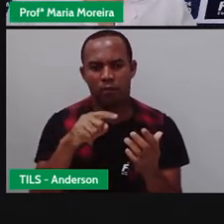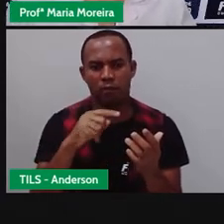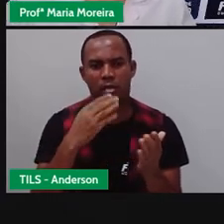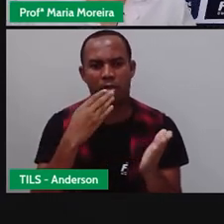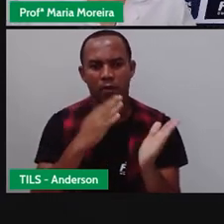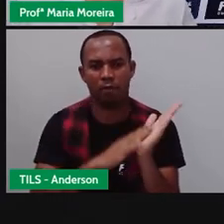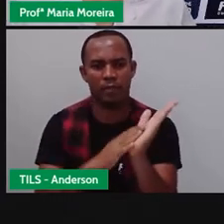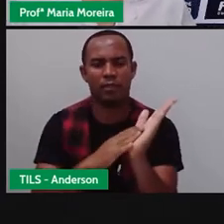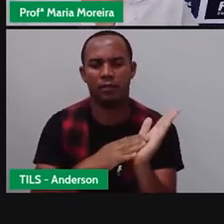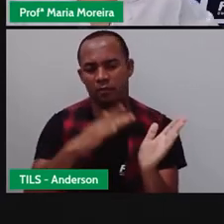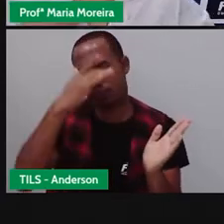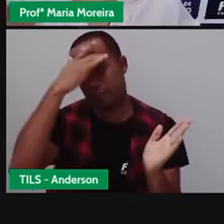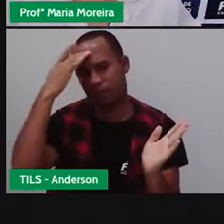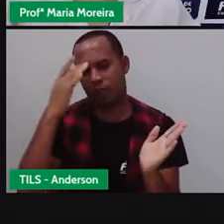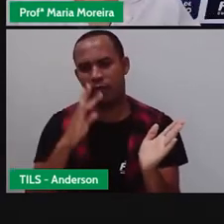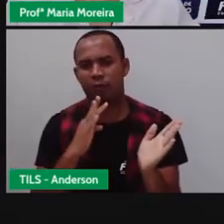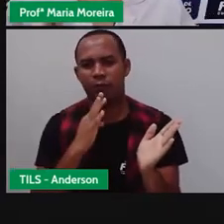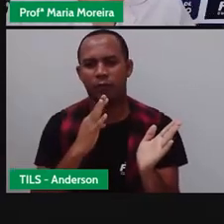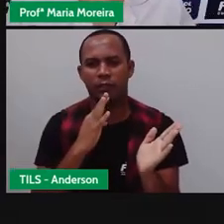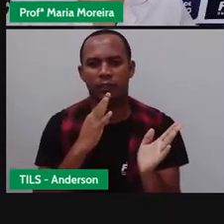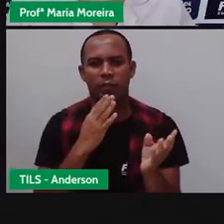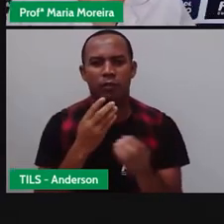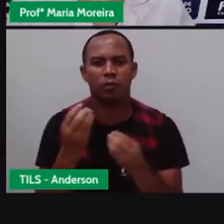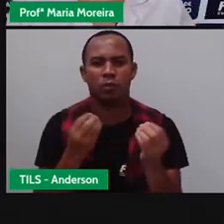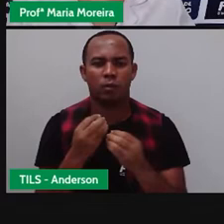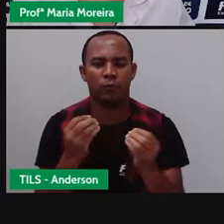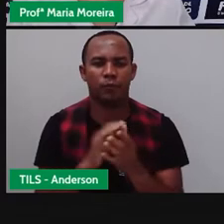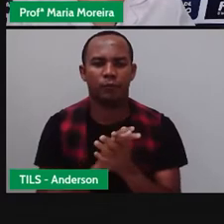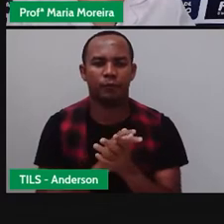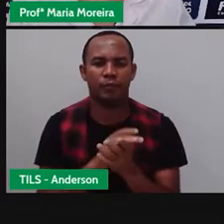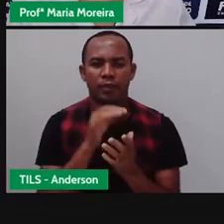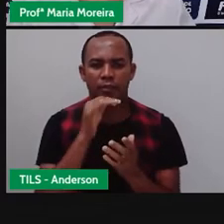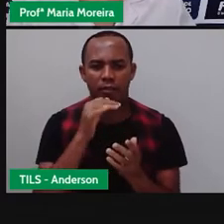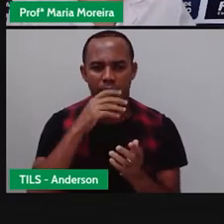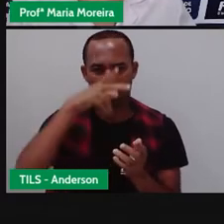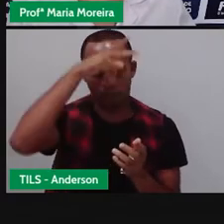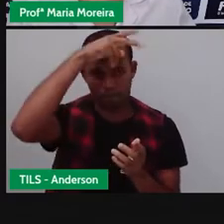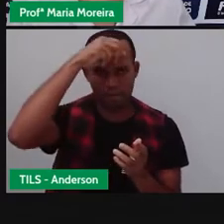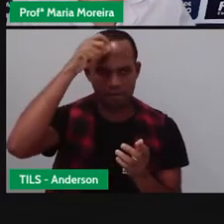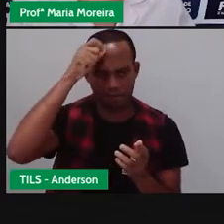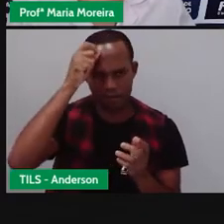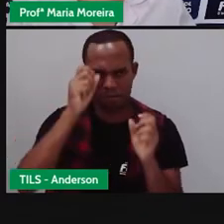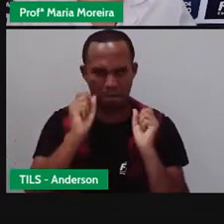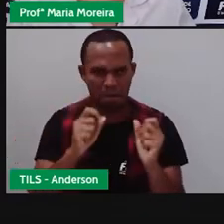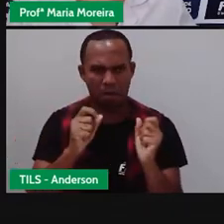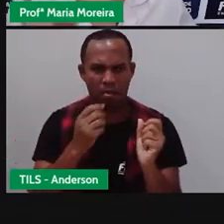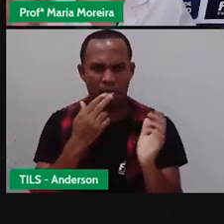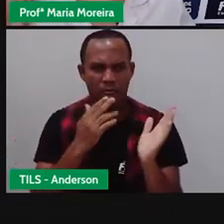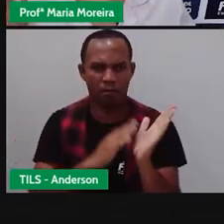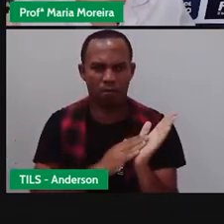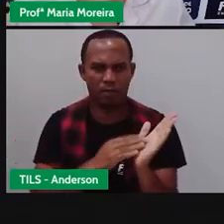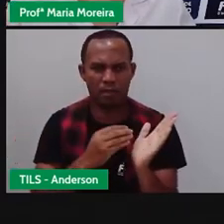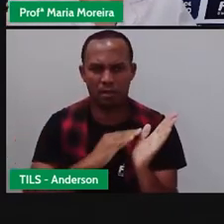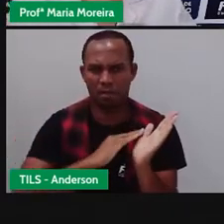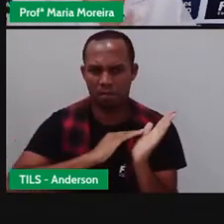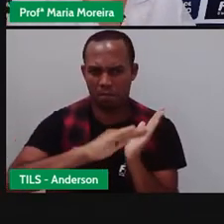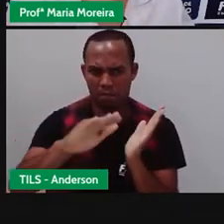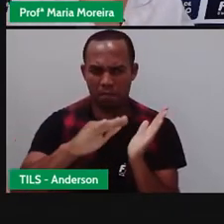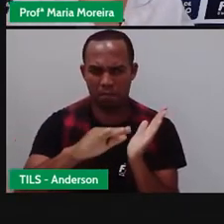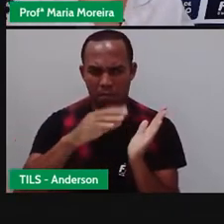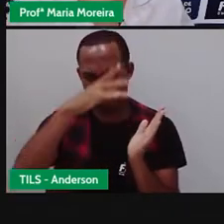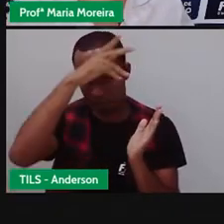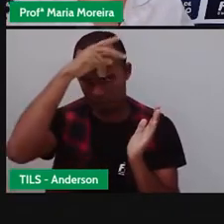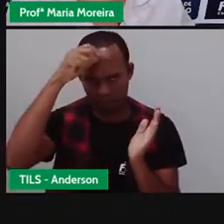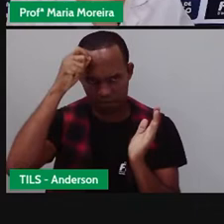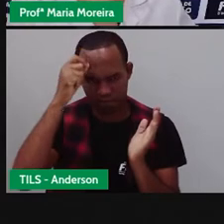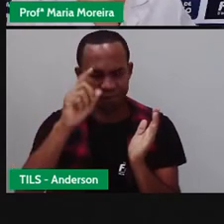Eu não posso, por exemplo, né? Mandar um bilhete pro prefeito. Posso? Não. A não ser que ele tivesse algum